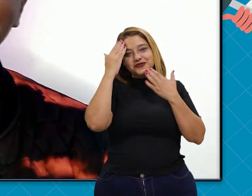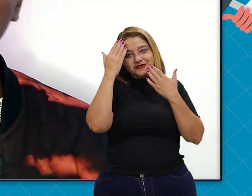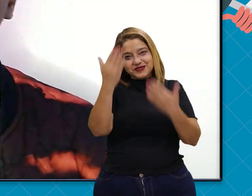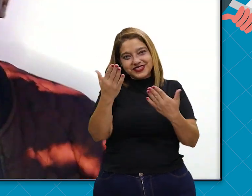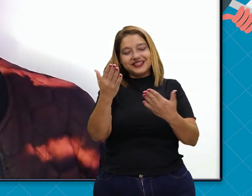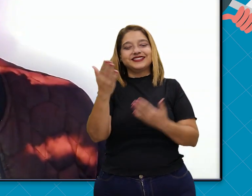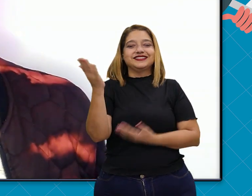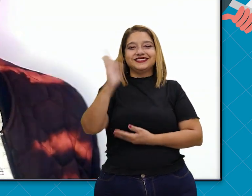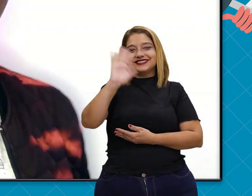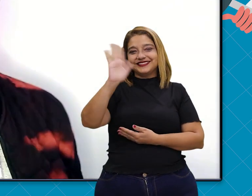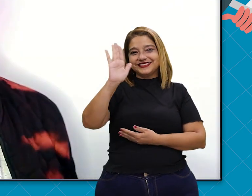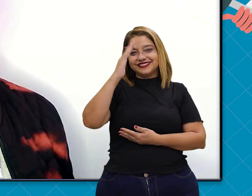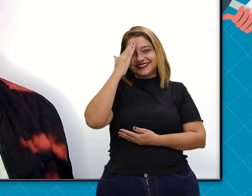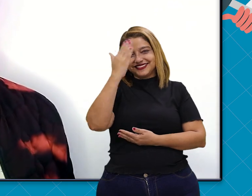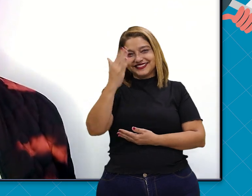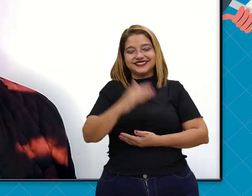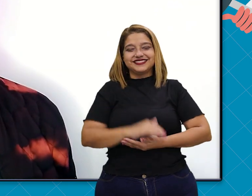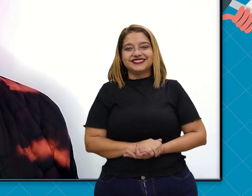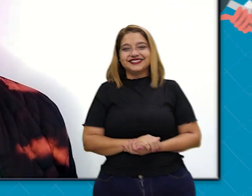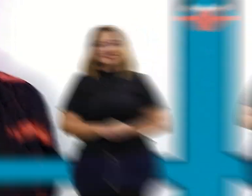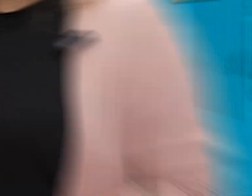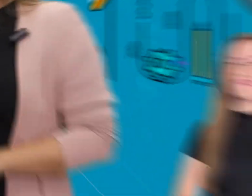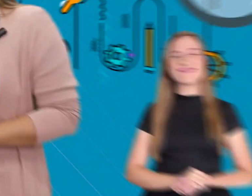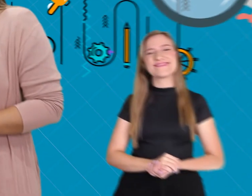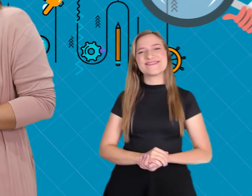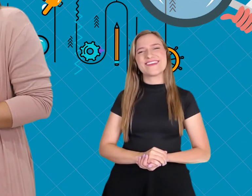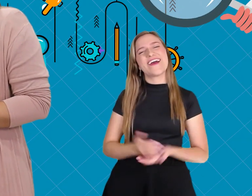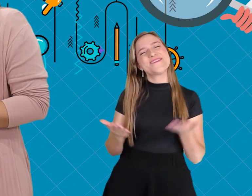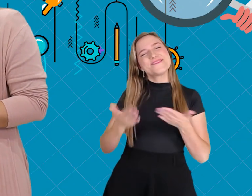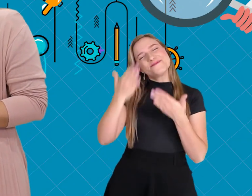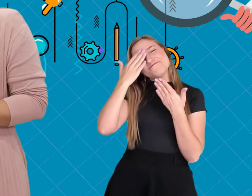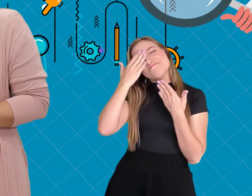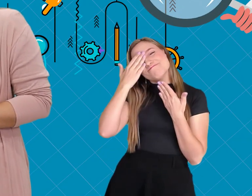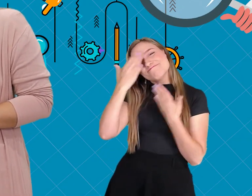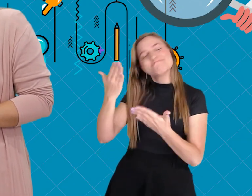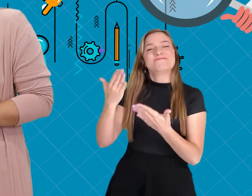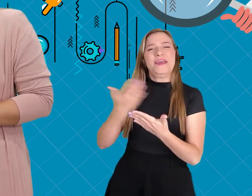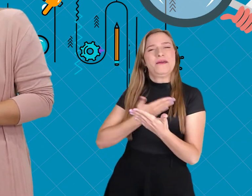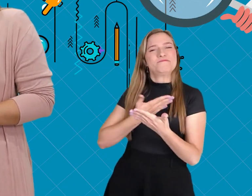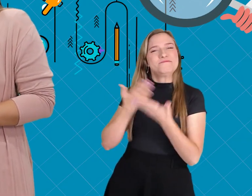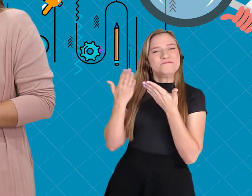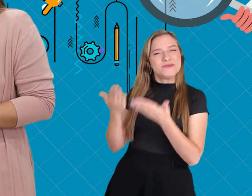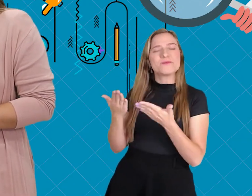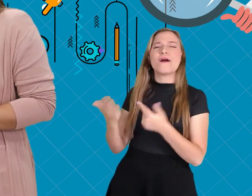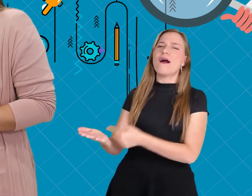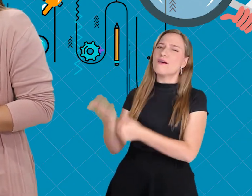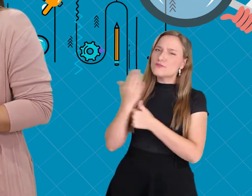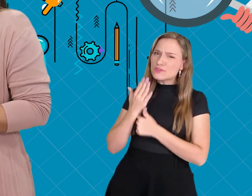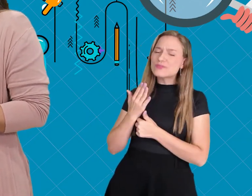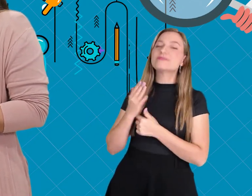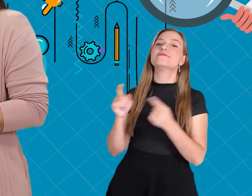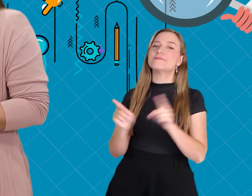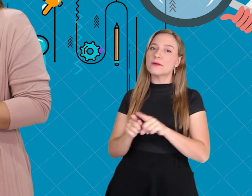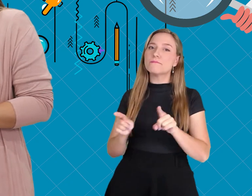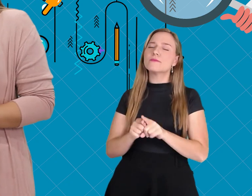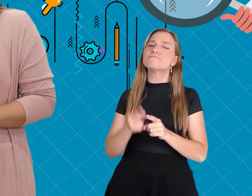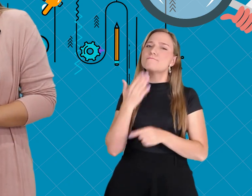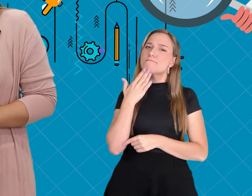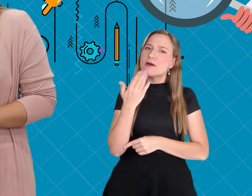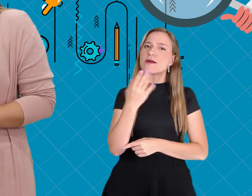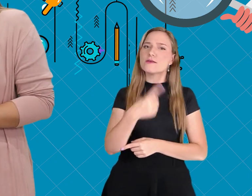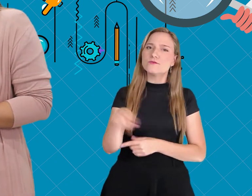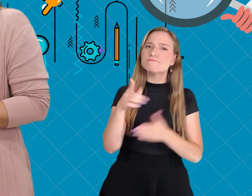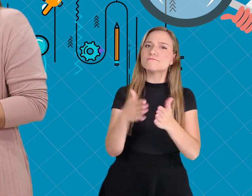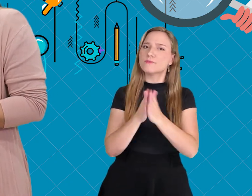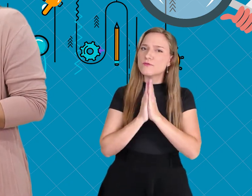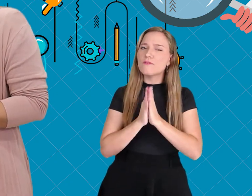obrigado. E... Eu quero agradecer ao Kinebismael pela ajuda e peço que todos vocês